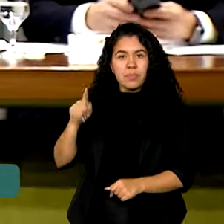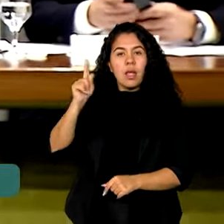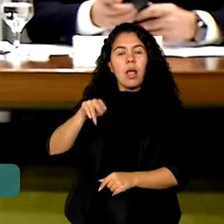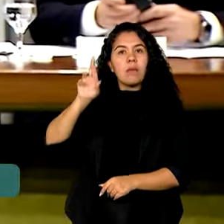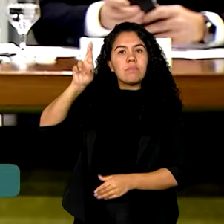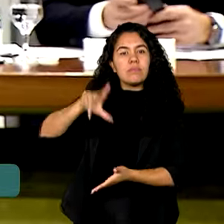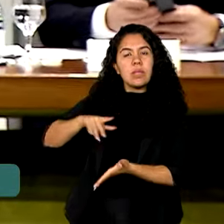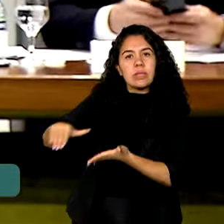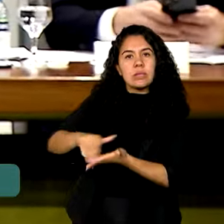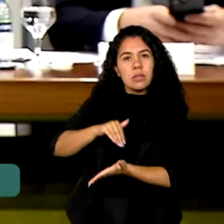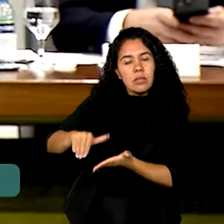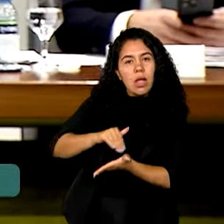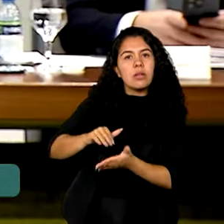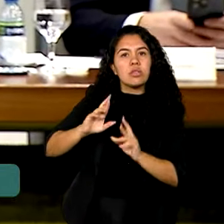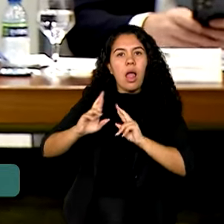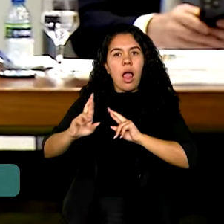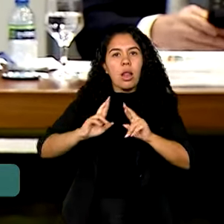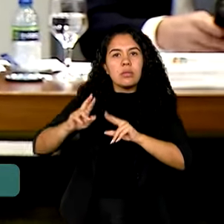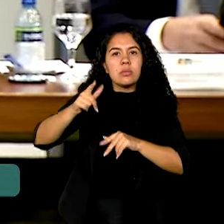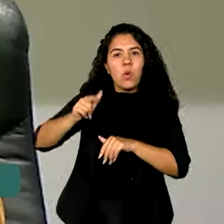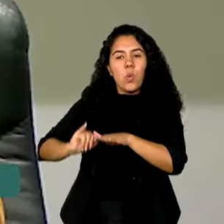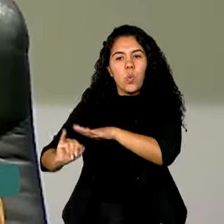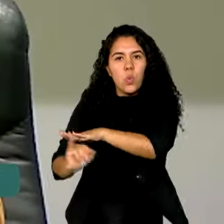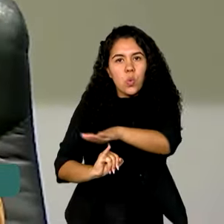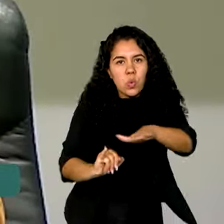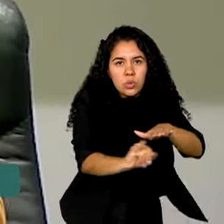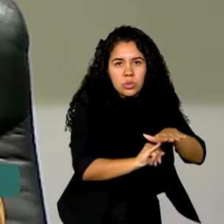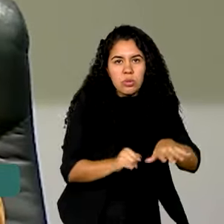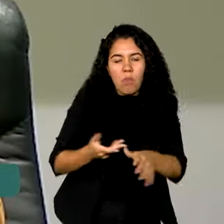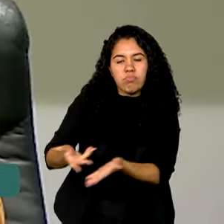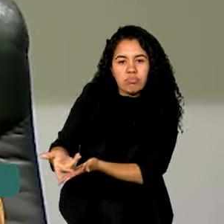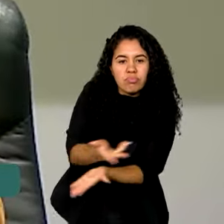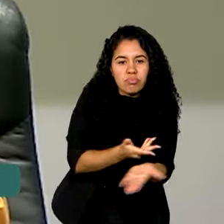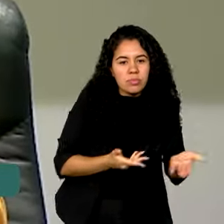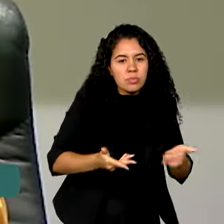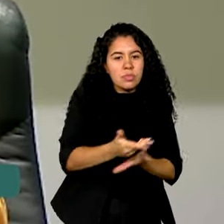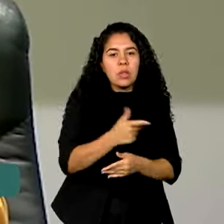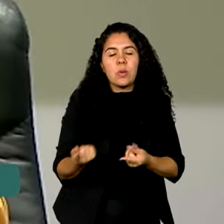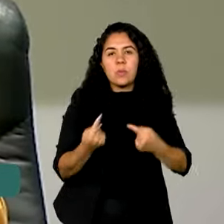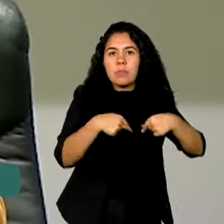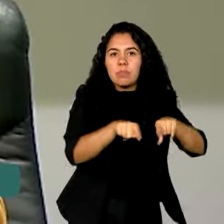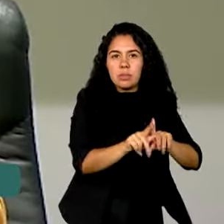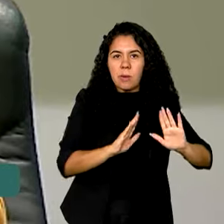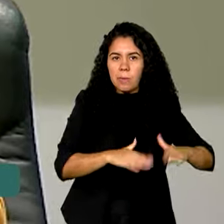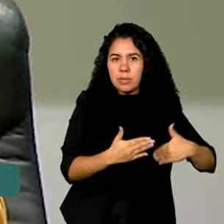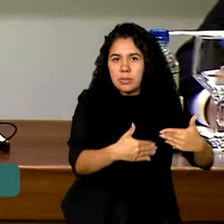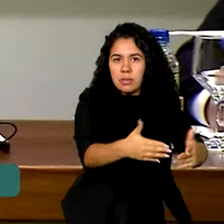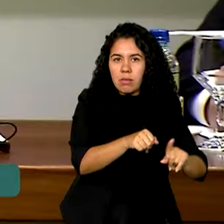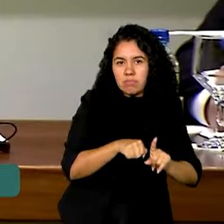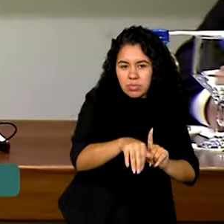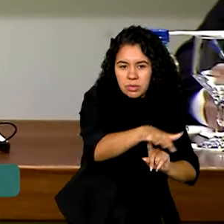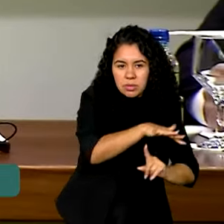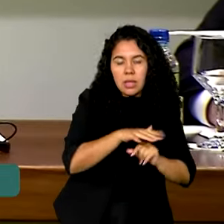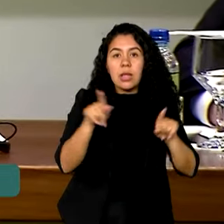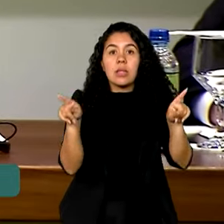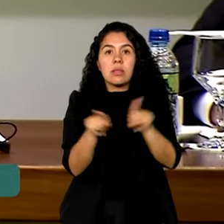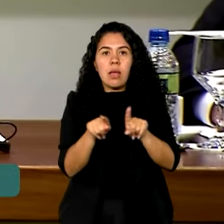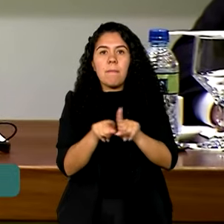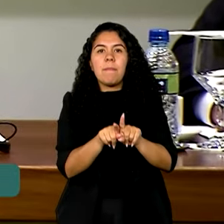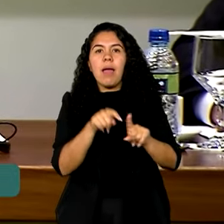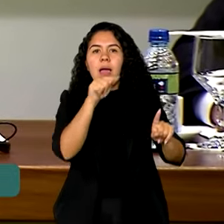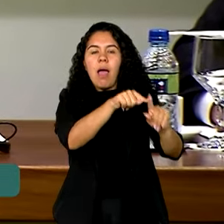Relações Institucionais, em parceria com o Ministério do Meio Ambiente e Mudança do Clima e a Embaixada da Alemanha. Os chefes do